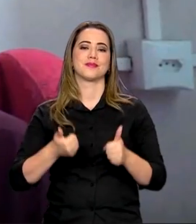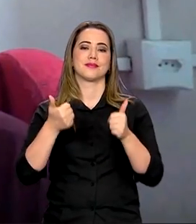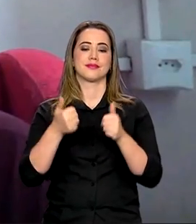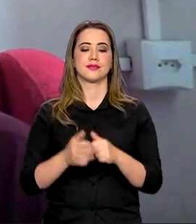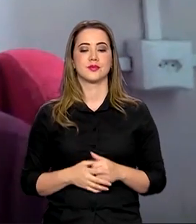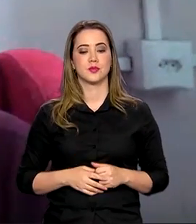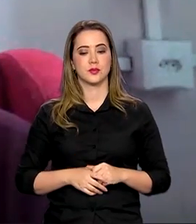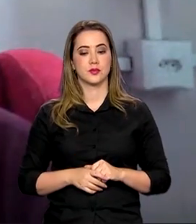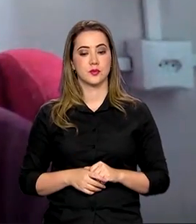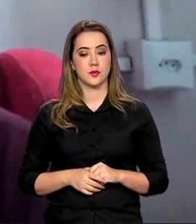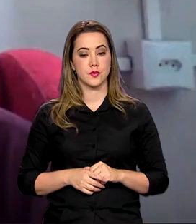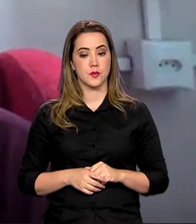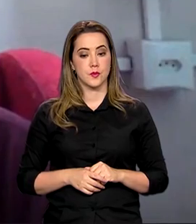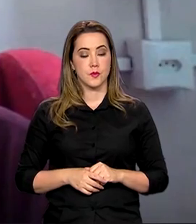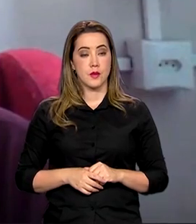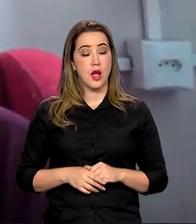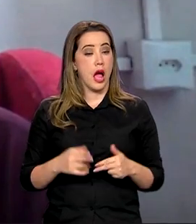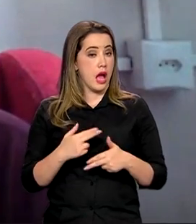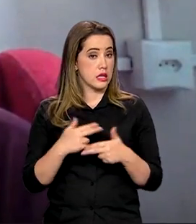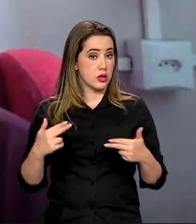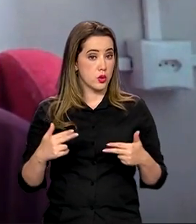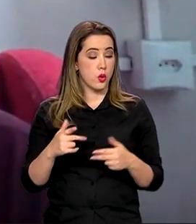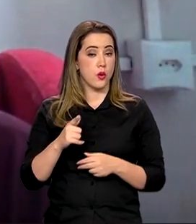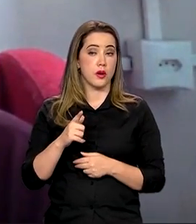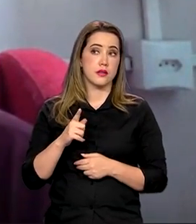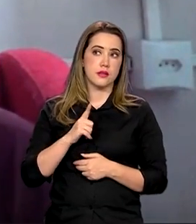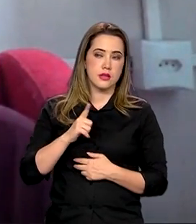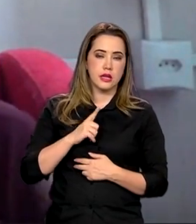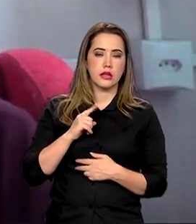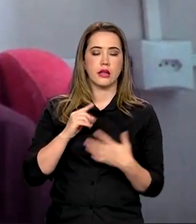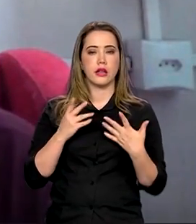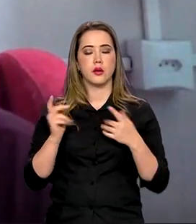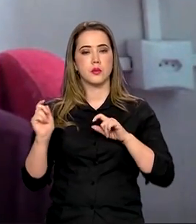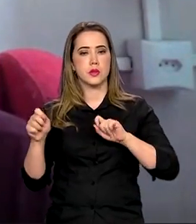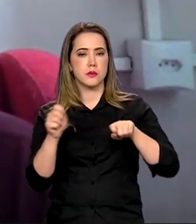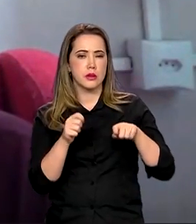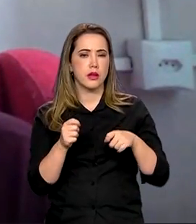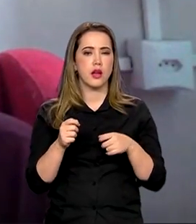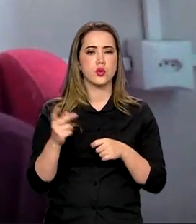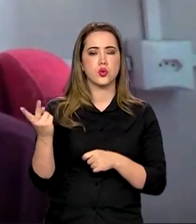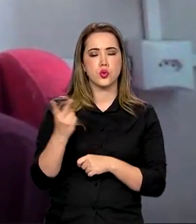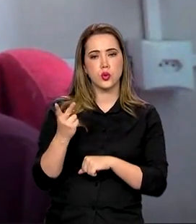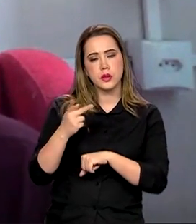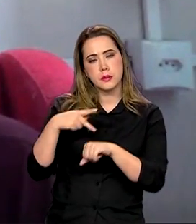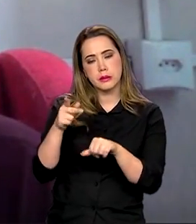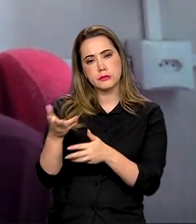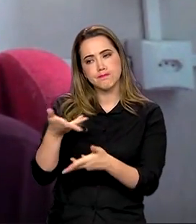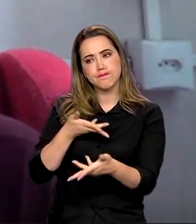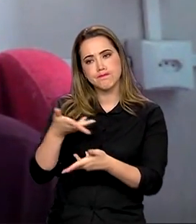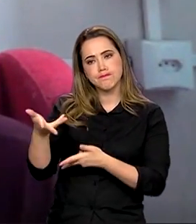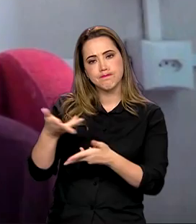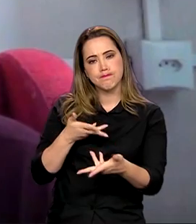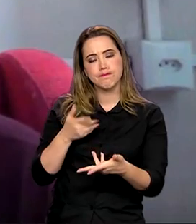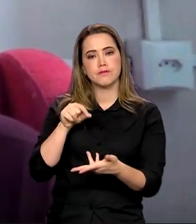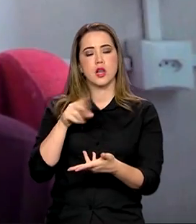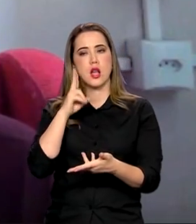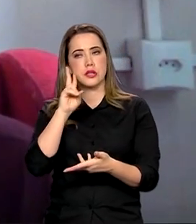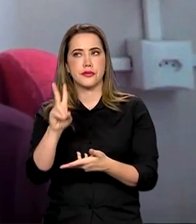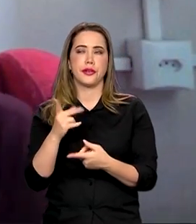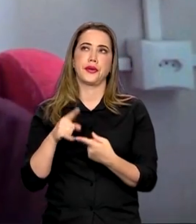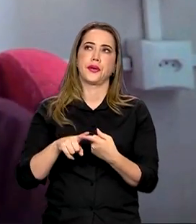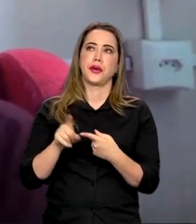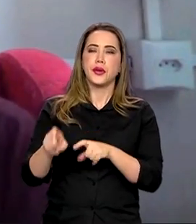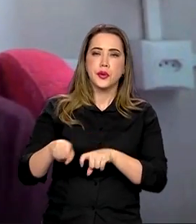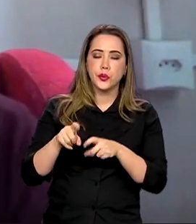material produzido e a perspectiva de cooperação, cooperação técnica em agricultura, tecnologia,